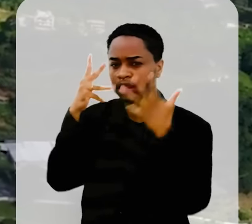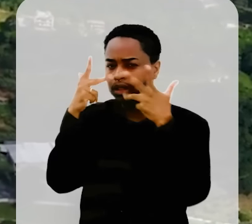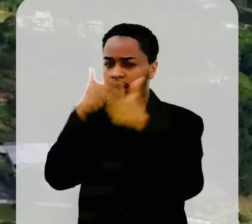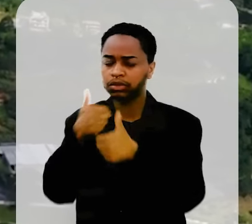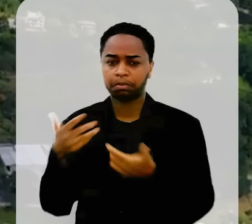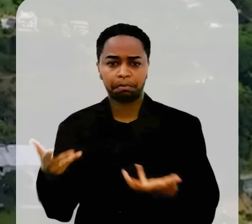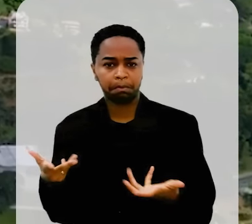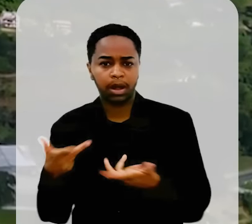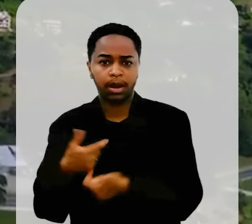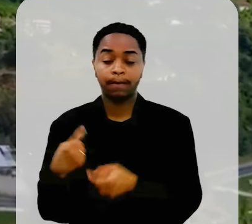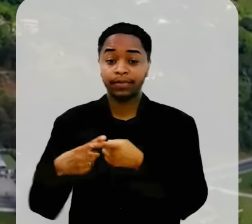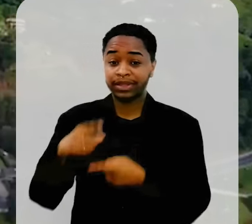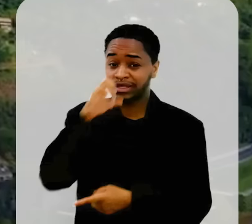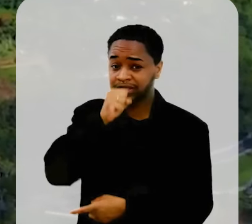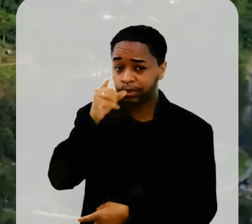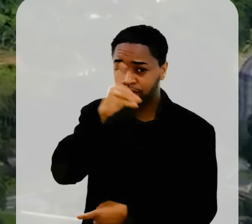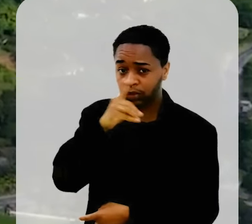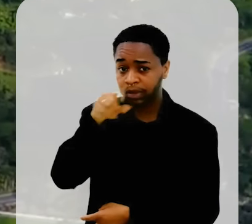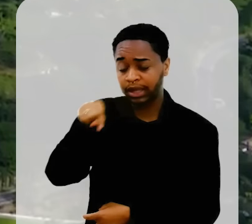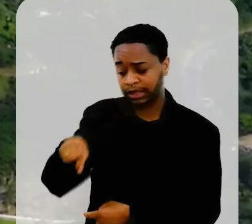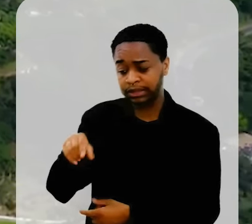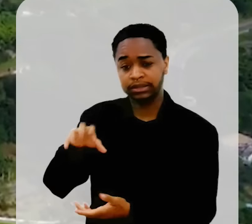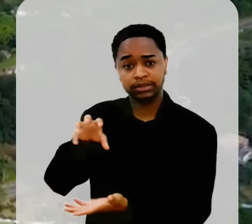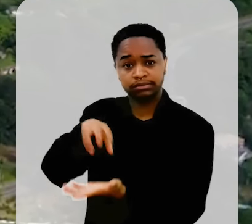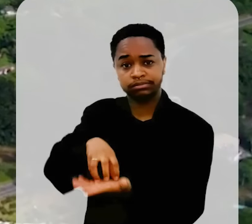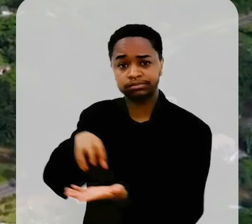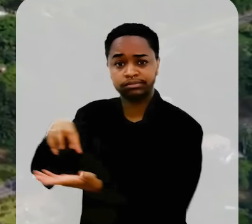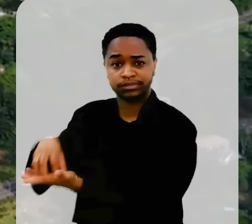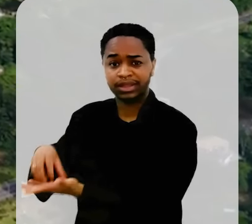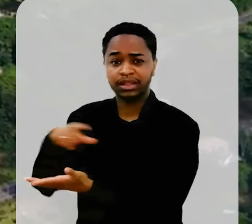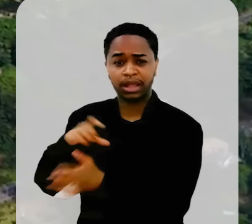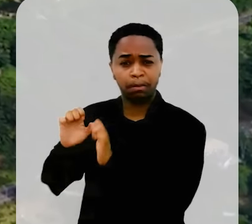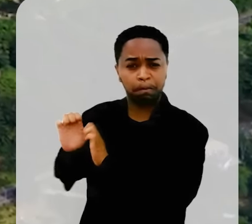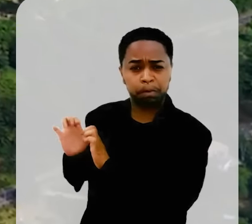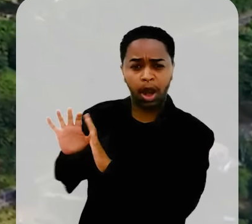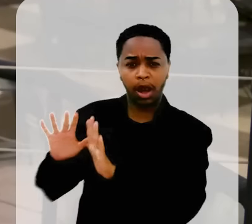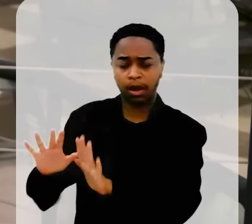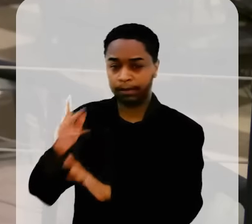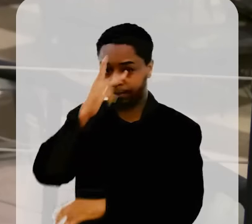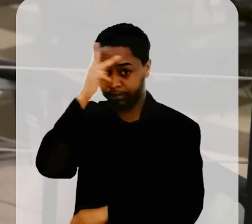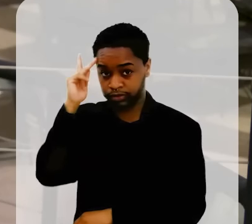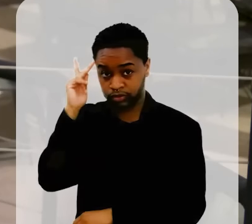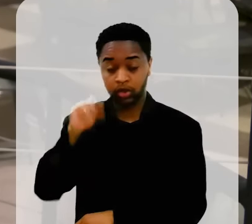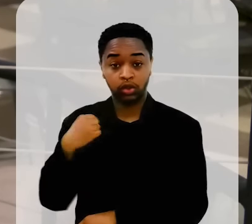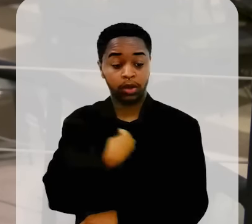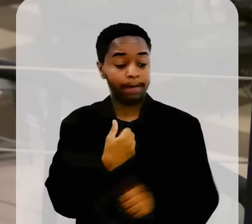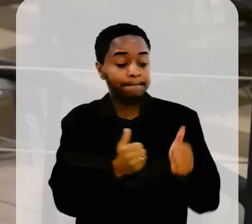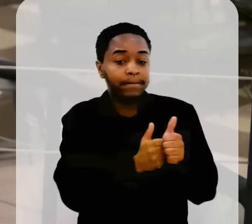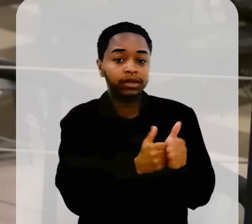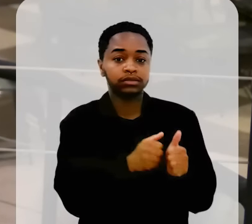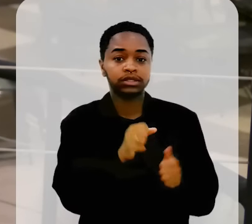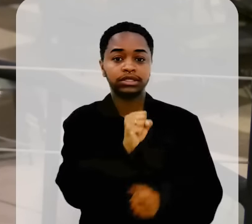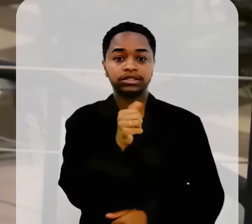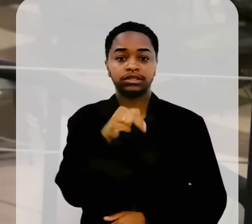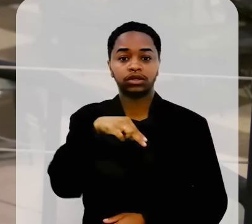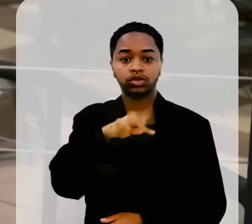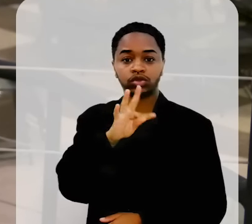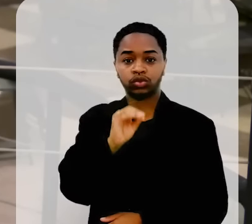maravilhosa. Todo final de semana São Pedro da Serra e Lumiar estão cheia de gente. Nós temos no nosso lado Santo Antônio.